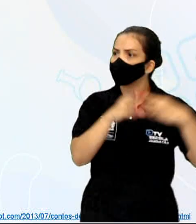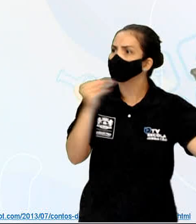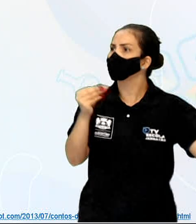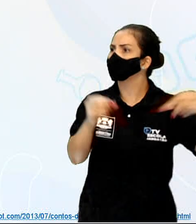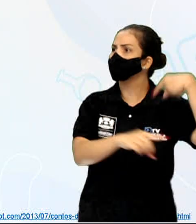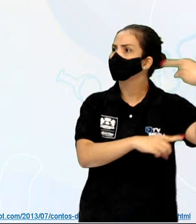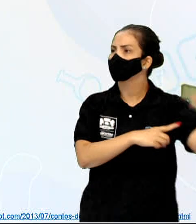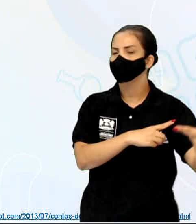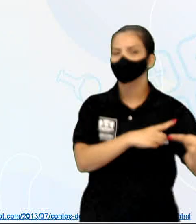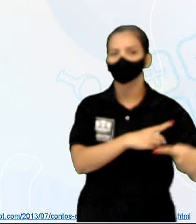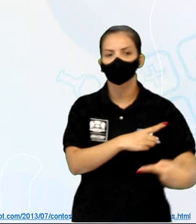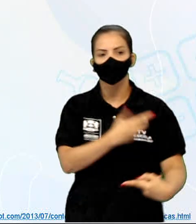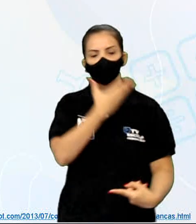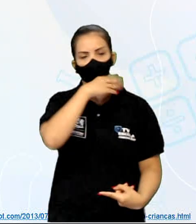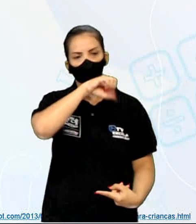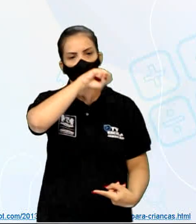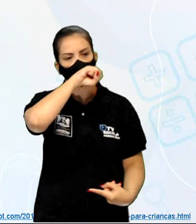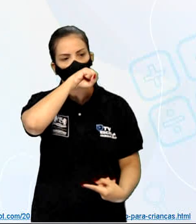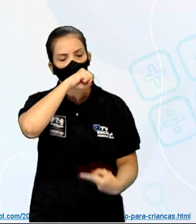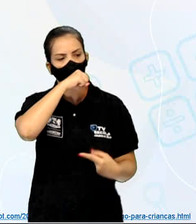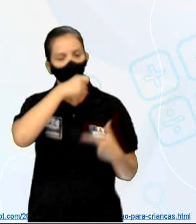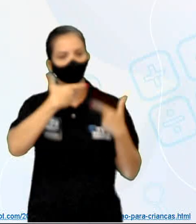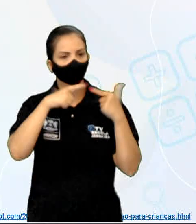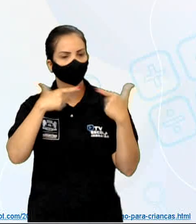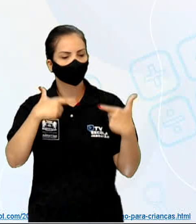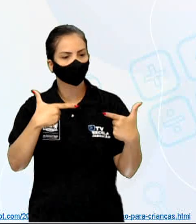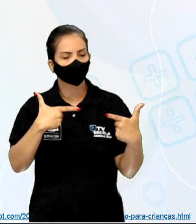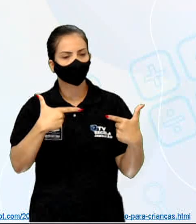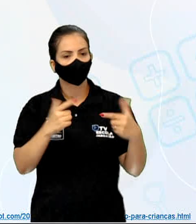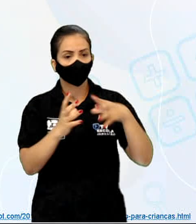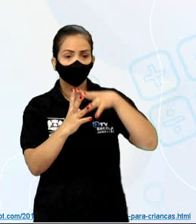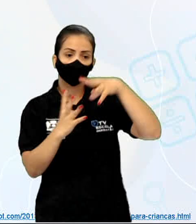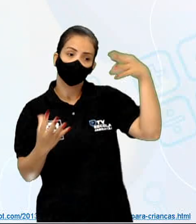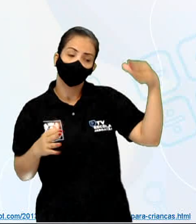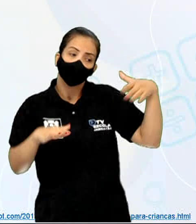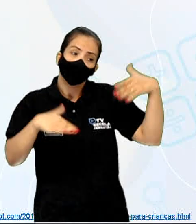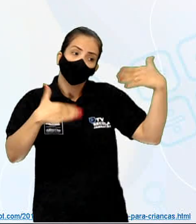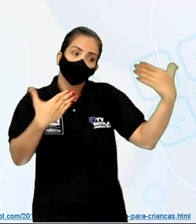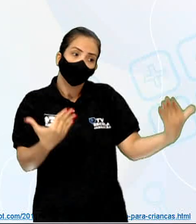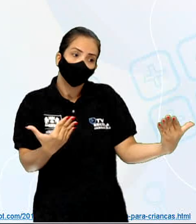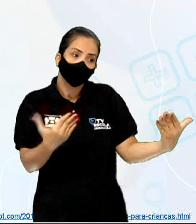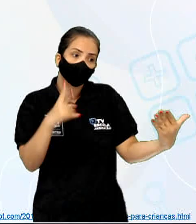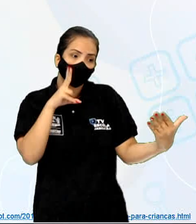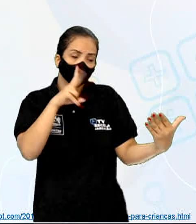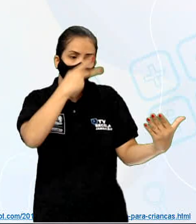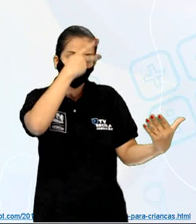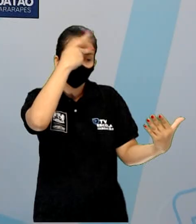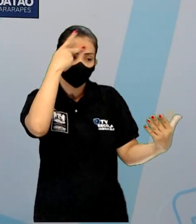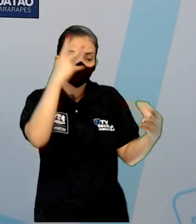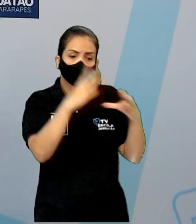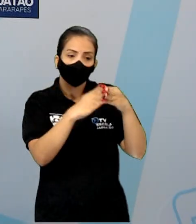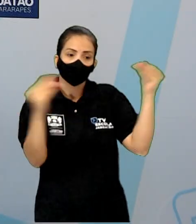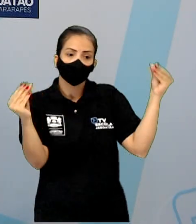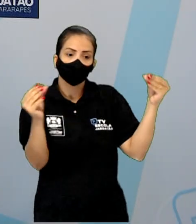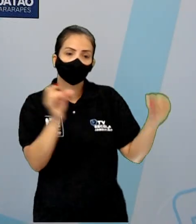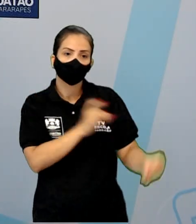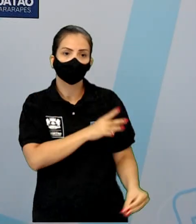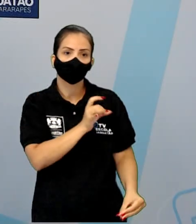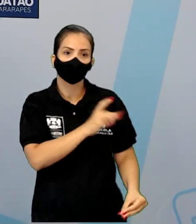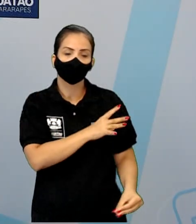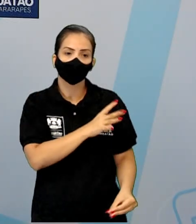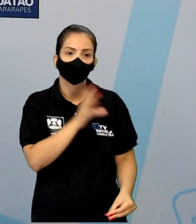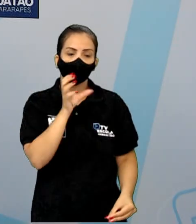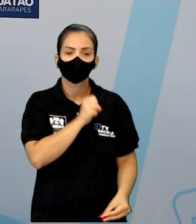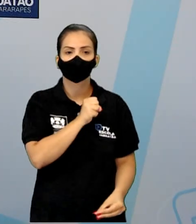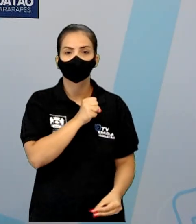explicação. É que fantasma, quando vê gente, some de medo rapidamente. E aí, gostaram do